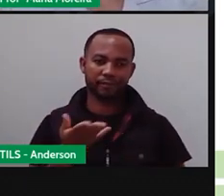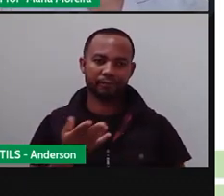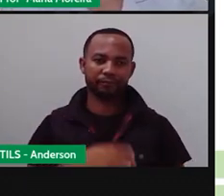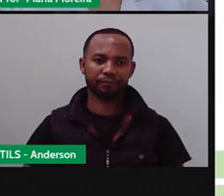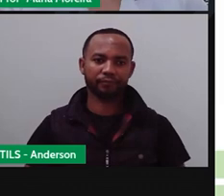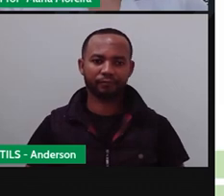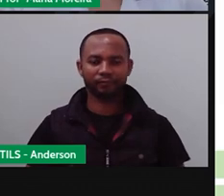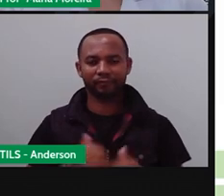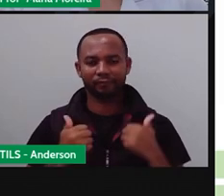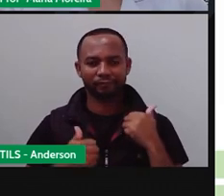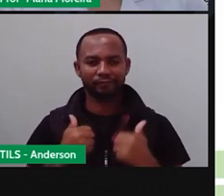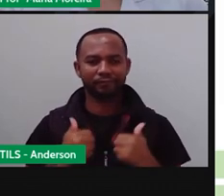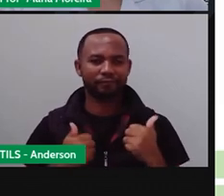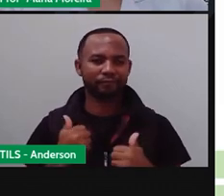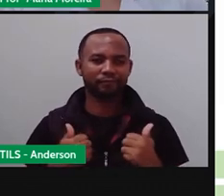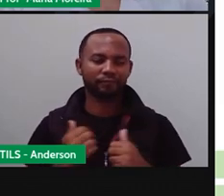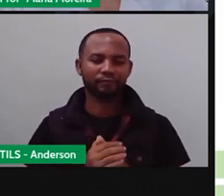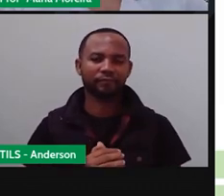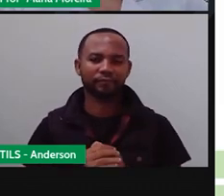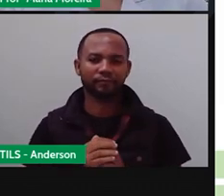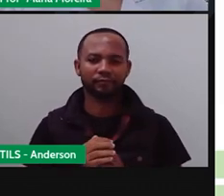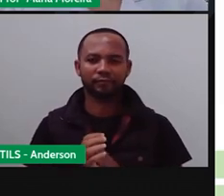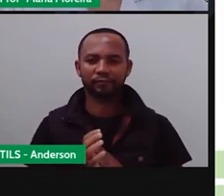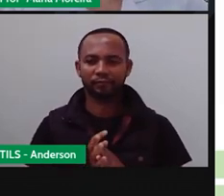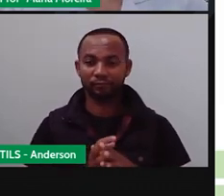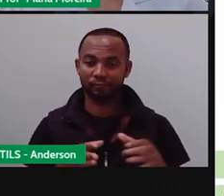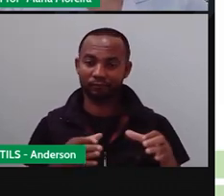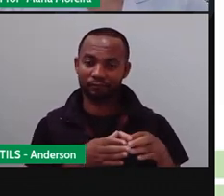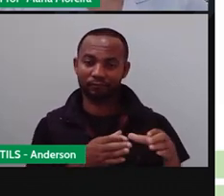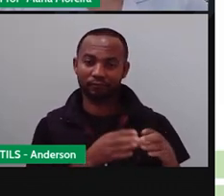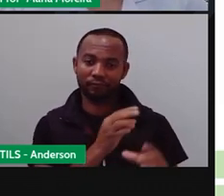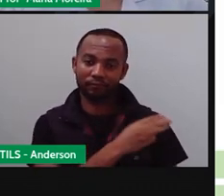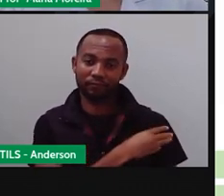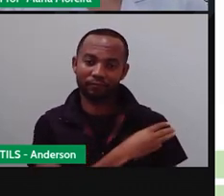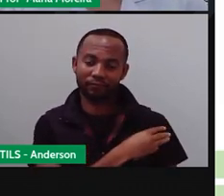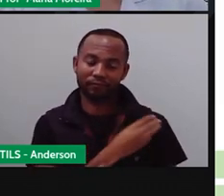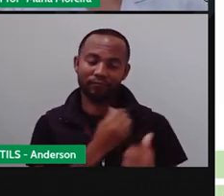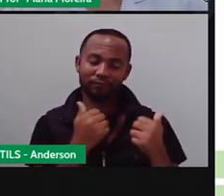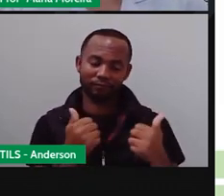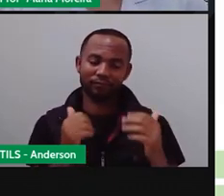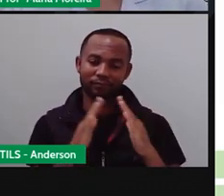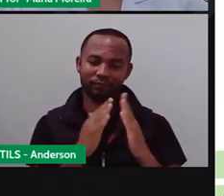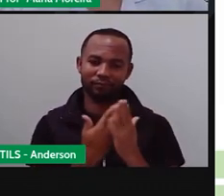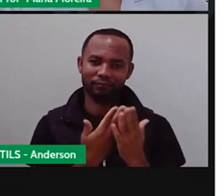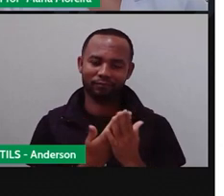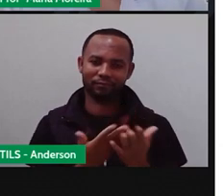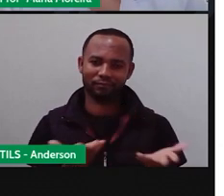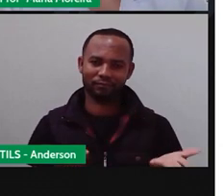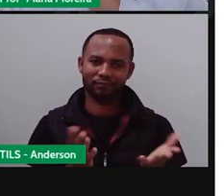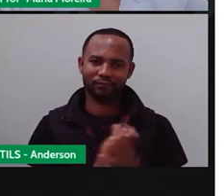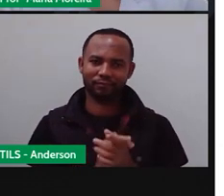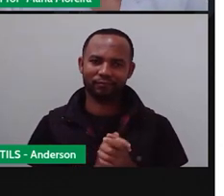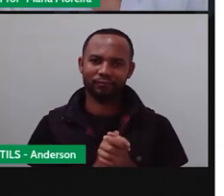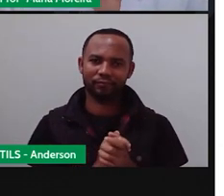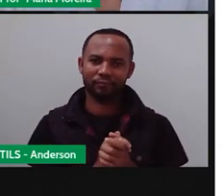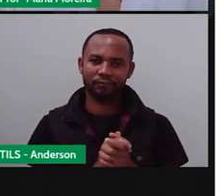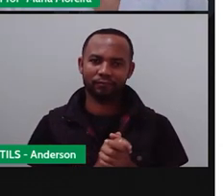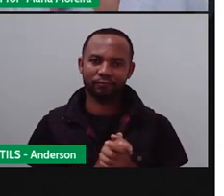Pró, Maria e Anderson, terceiro ano, para mais um dia de aula. Bom,